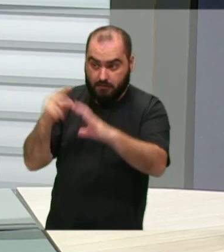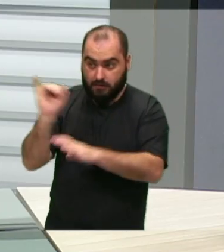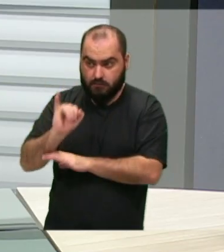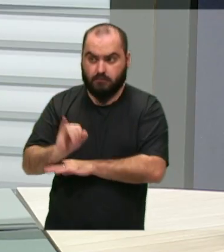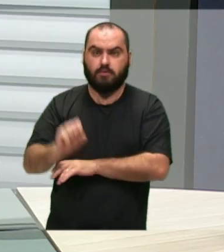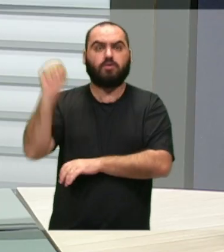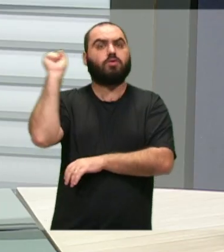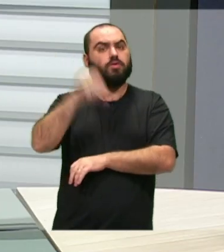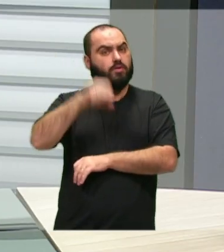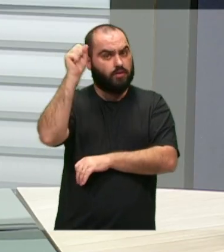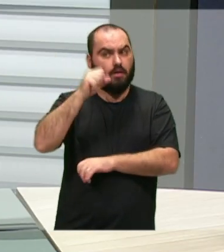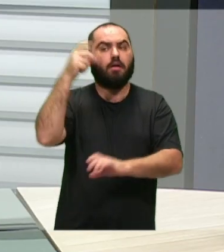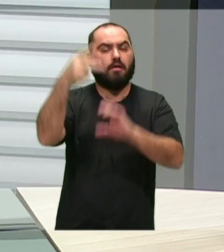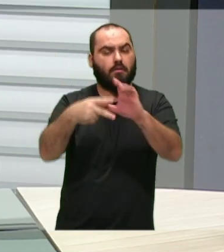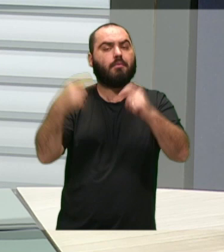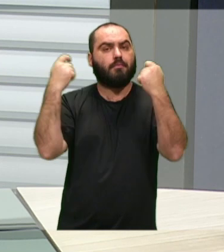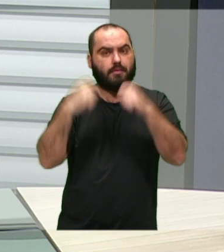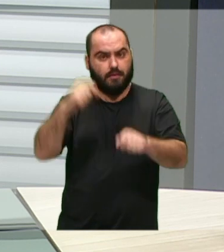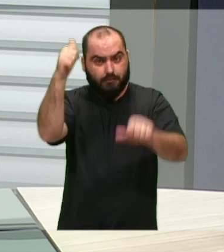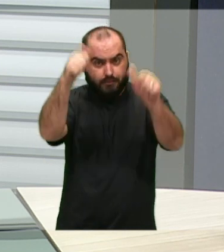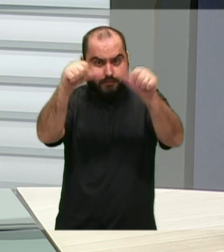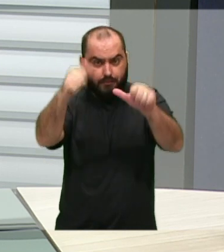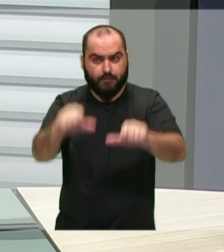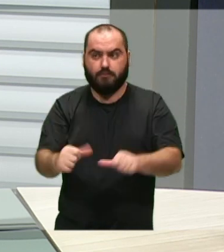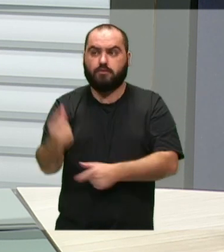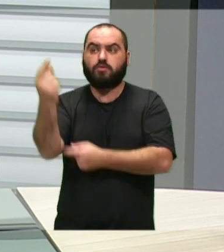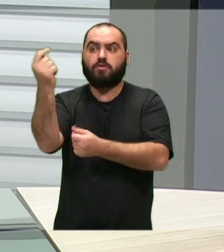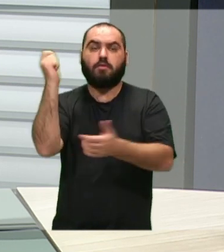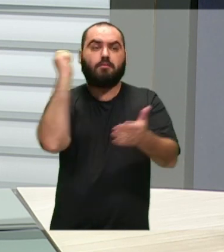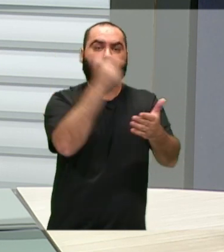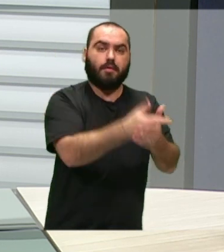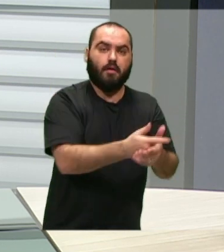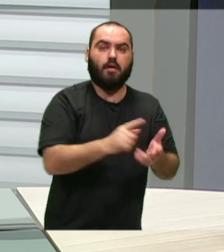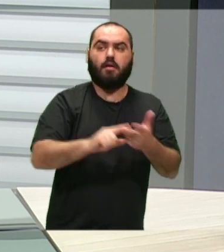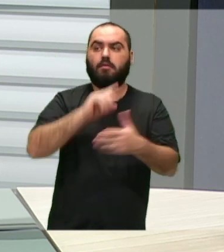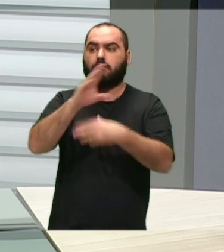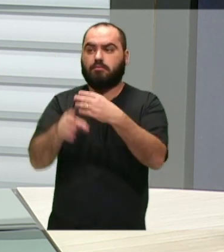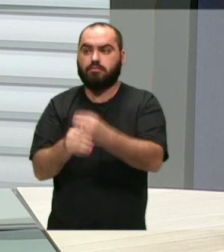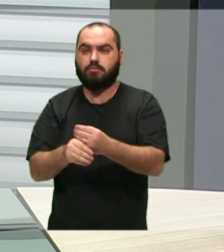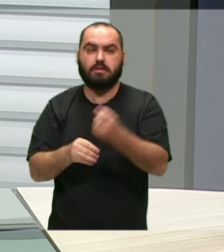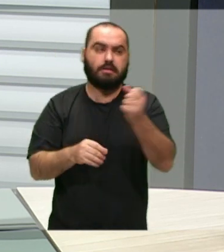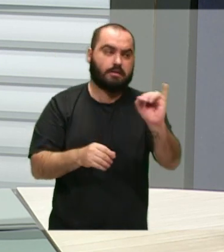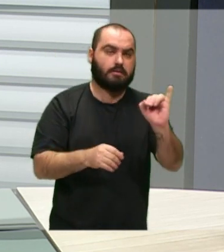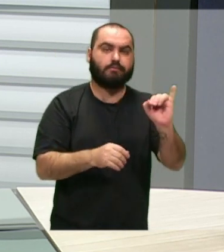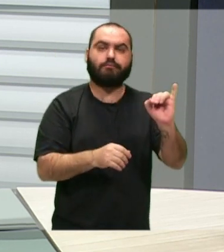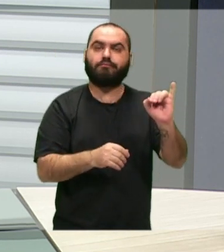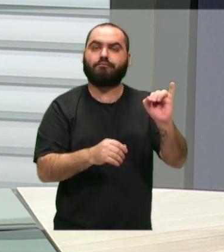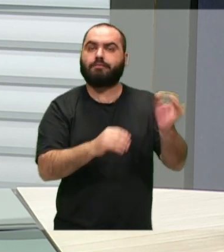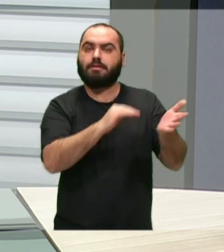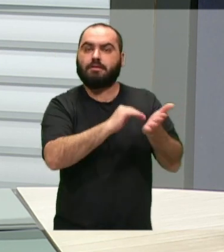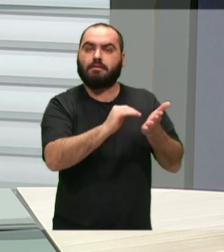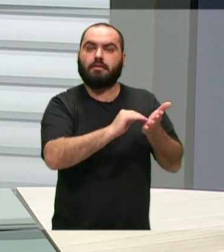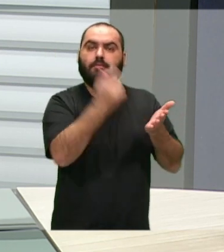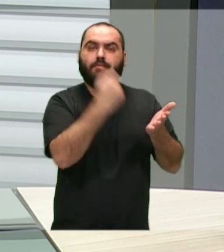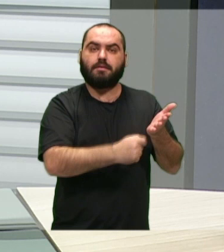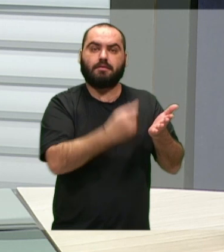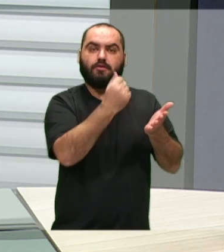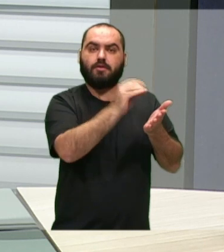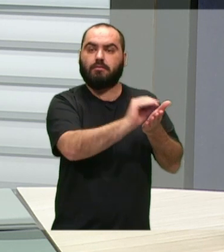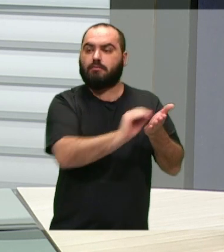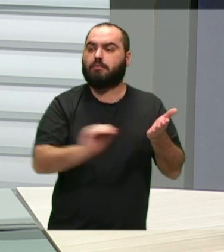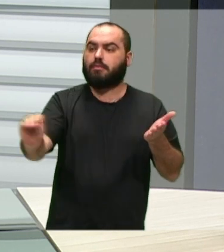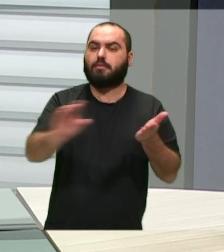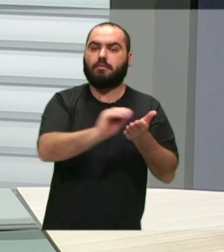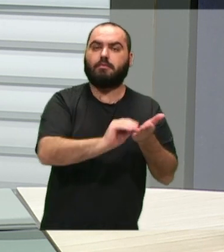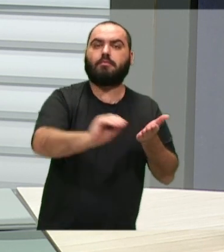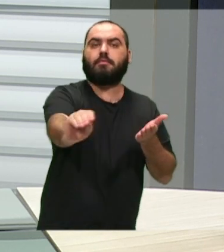a Câmara precisa deliberar sobre subvenção, suplementação, quando um órgão precisa destinar dinheiro para outro órgão. Então, muito da